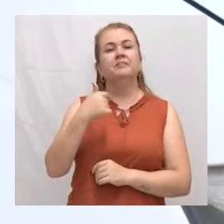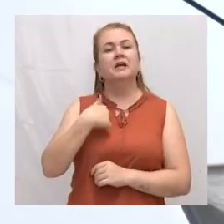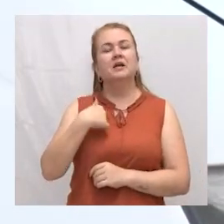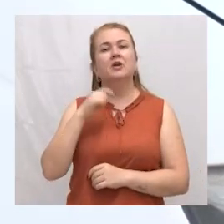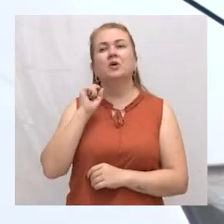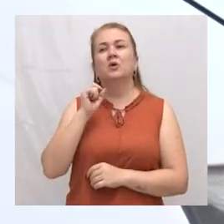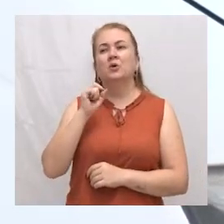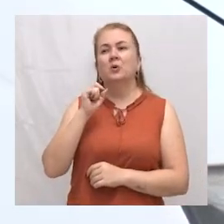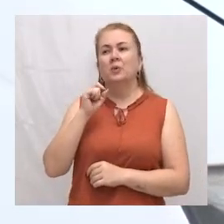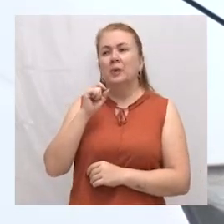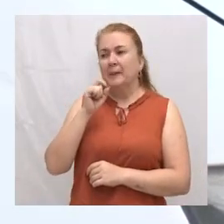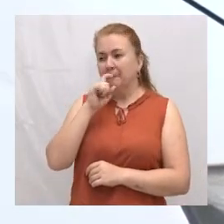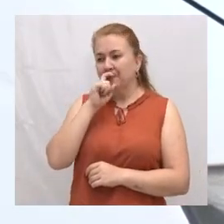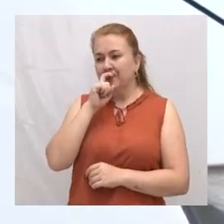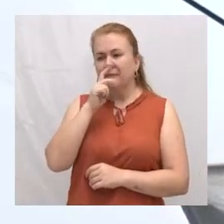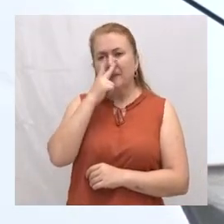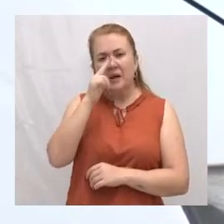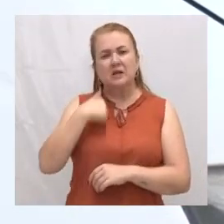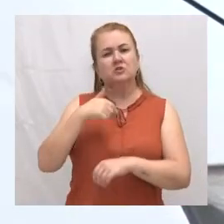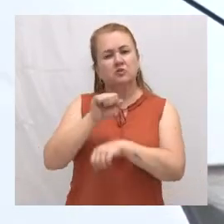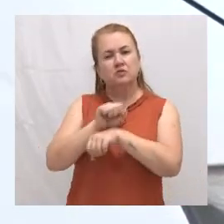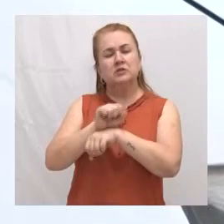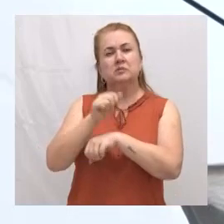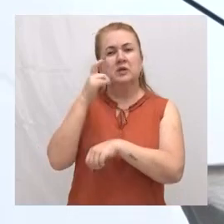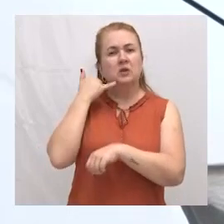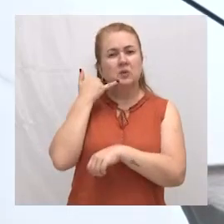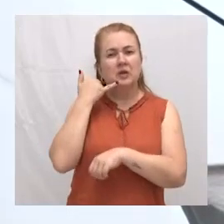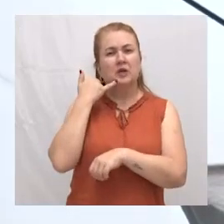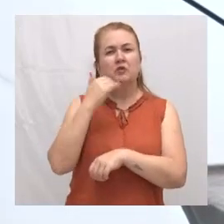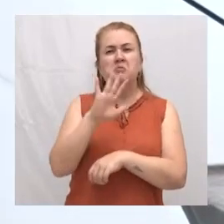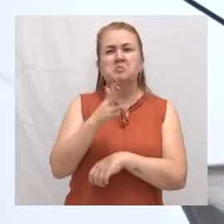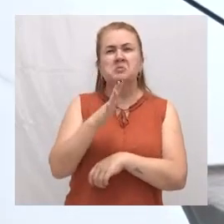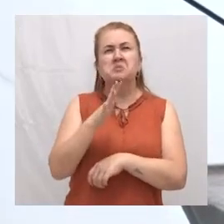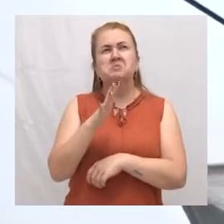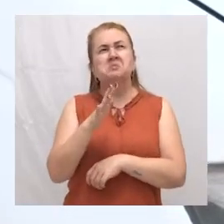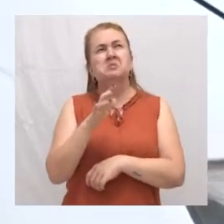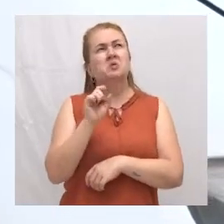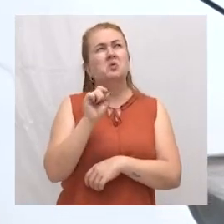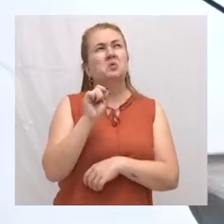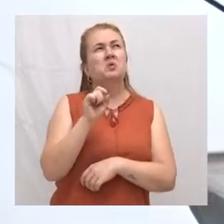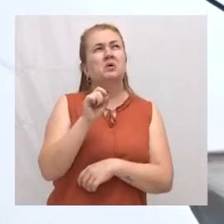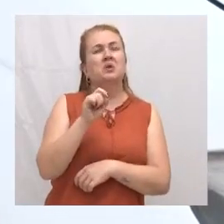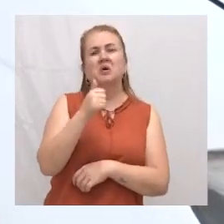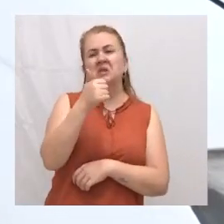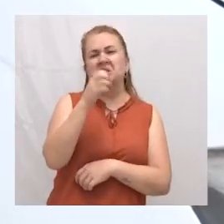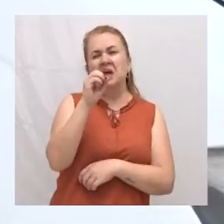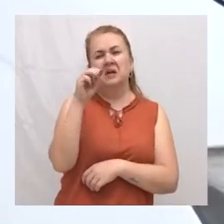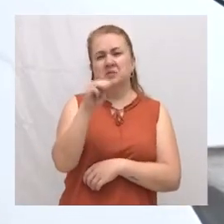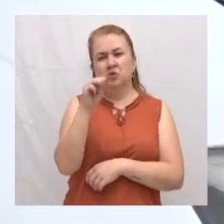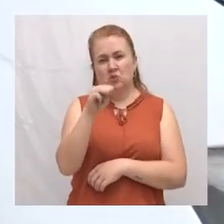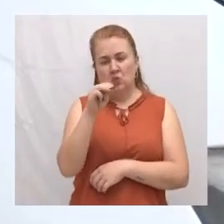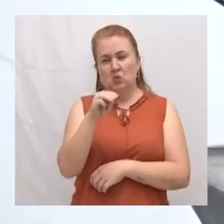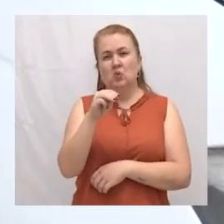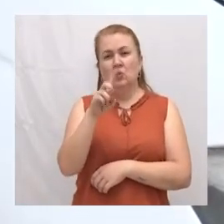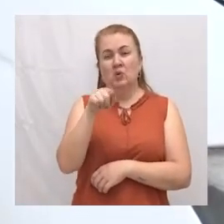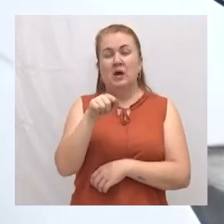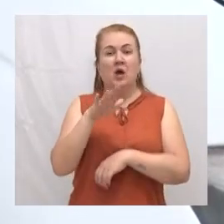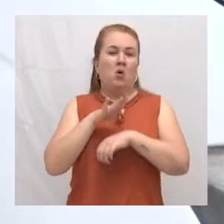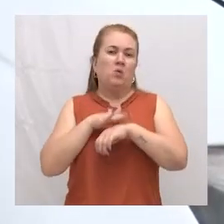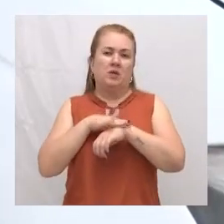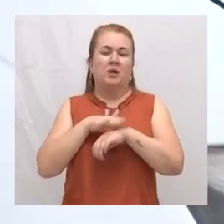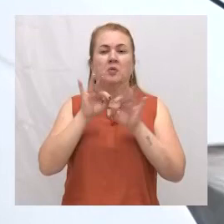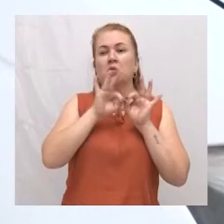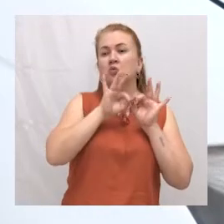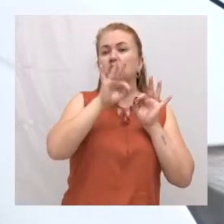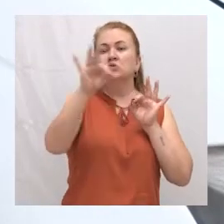nós ficamos no telefone, se não me engano, se não me engano, quase uns 10 minutos, que é o tempo da minha casa